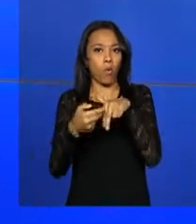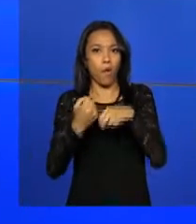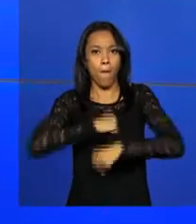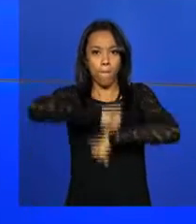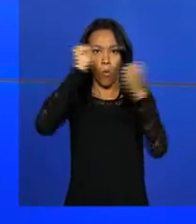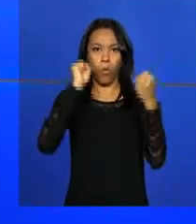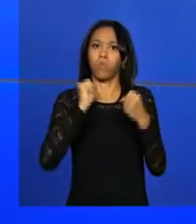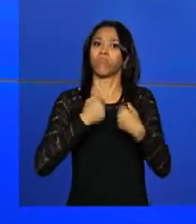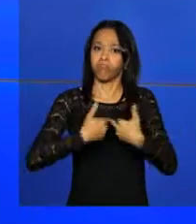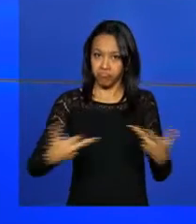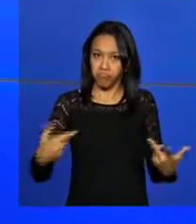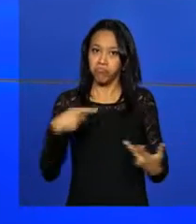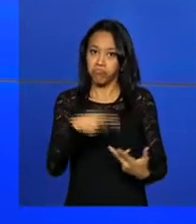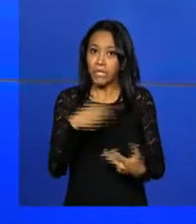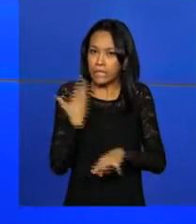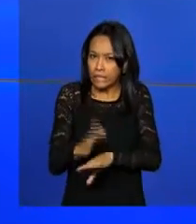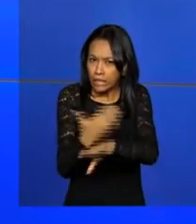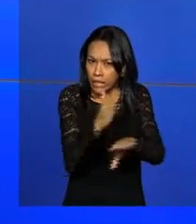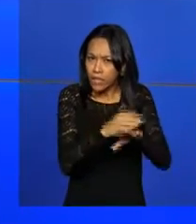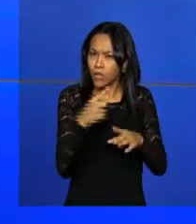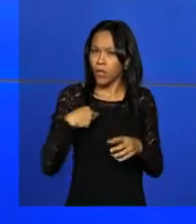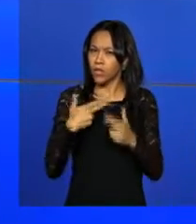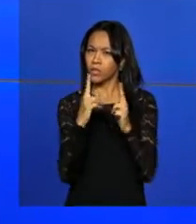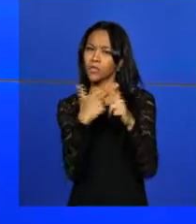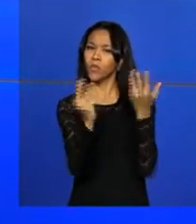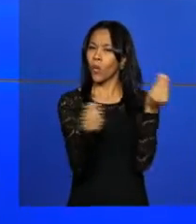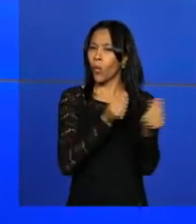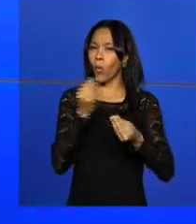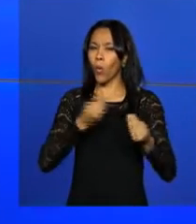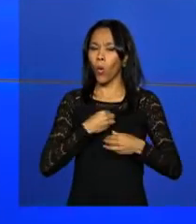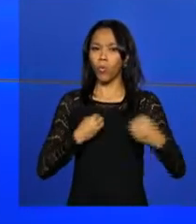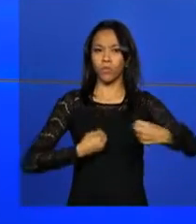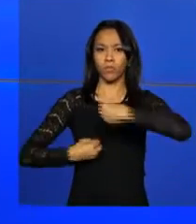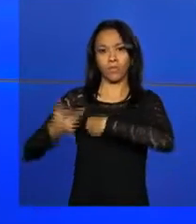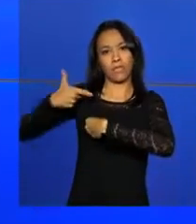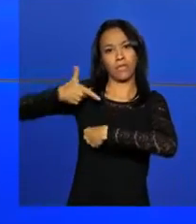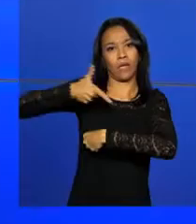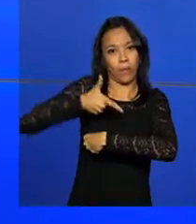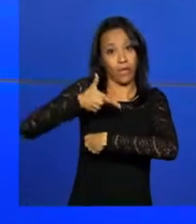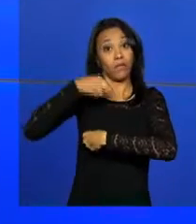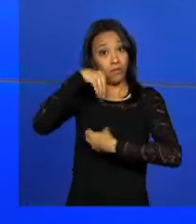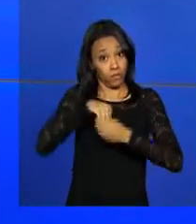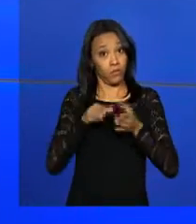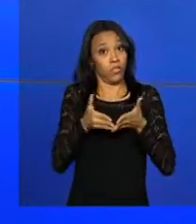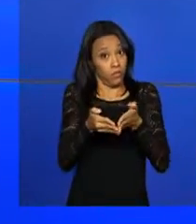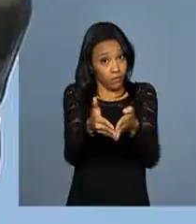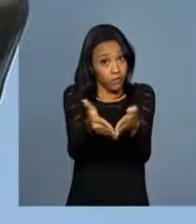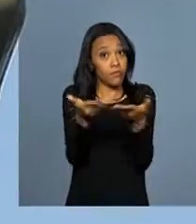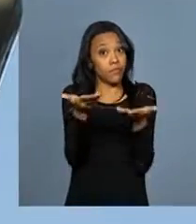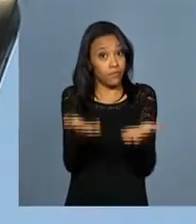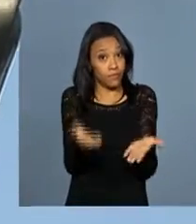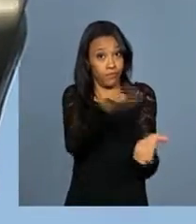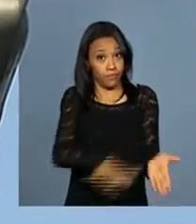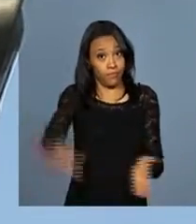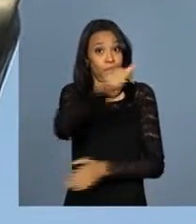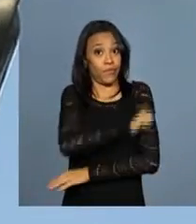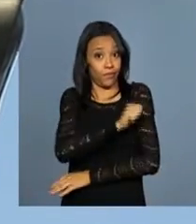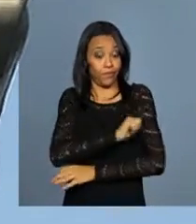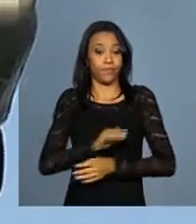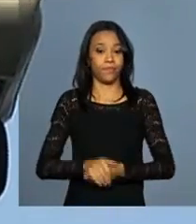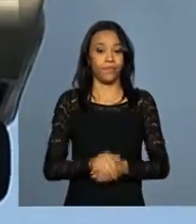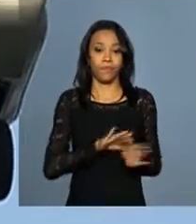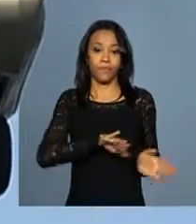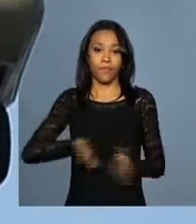O exercício envolveu até a simulação de um sequestro de navio na Baía da Guanabara. O